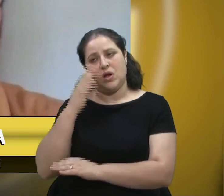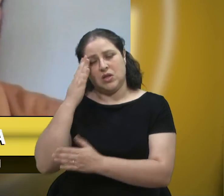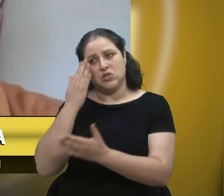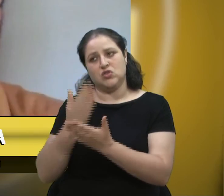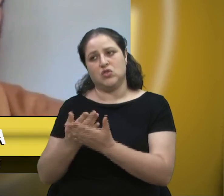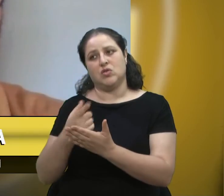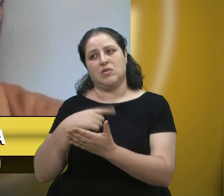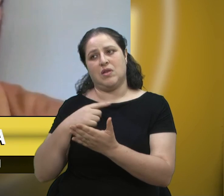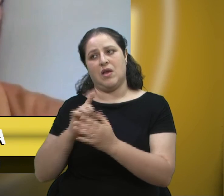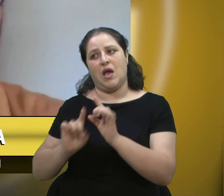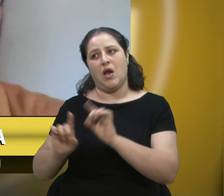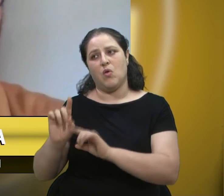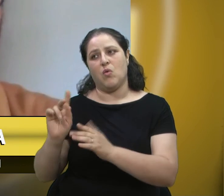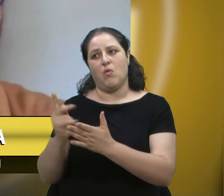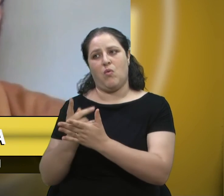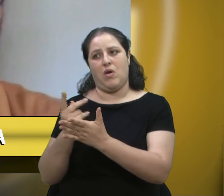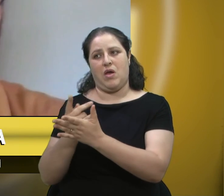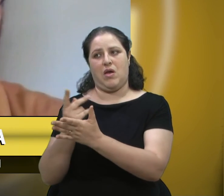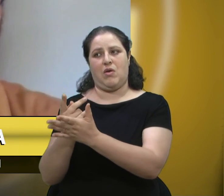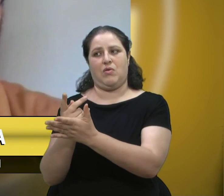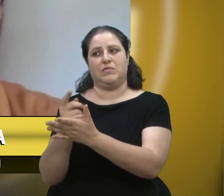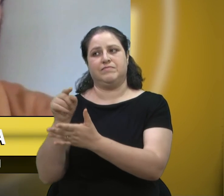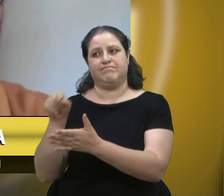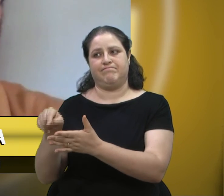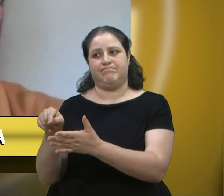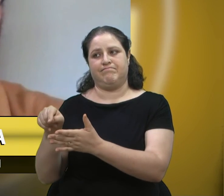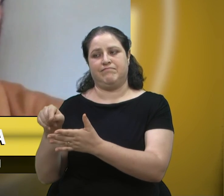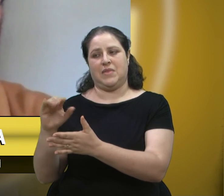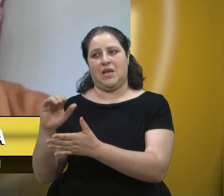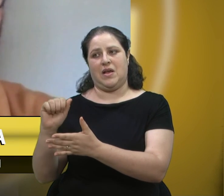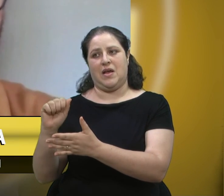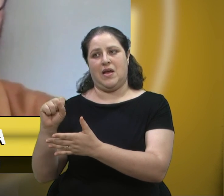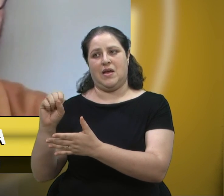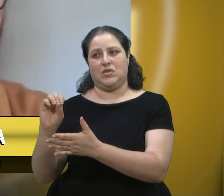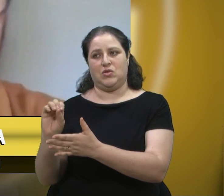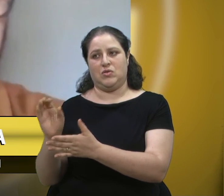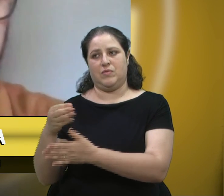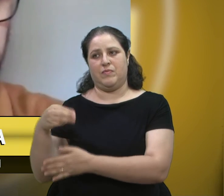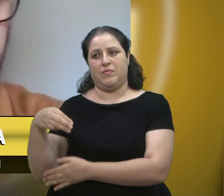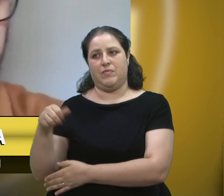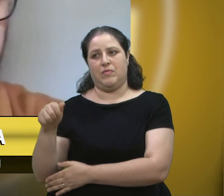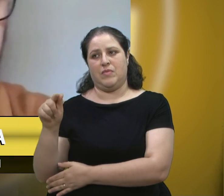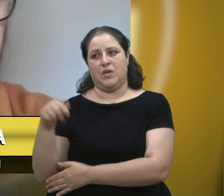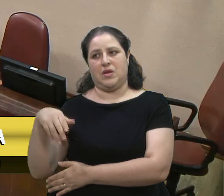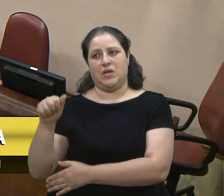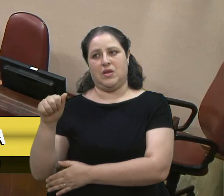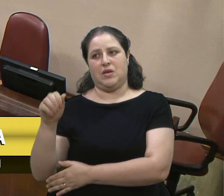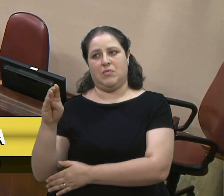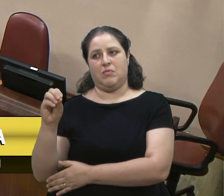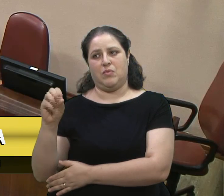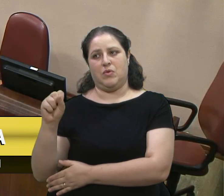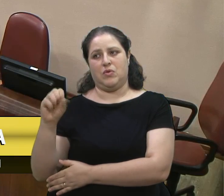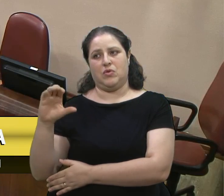Obrigado, vereadora Maricel. Então, é isso. Obrigado, presidente. Vamos juntos. Colegas vereadores, com três horas e...